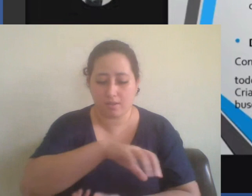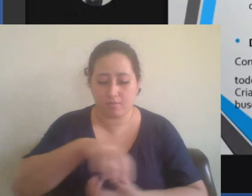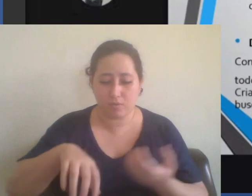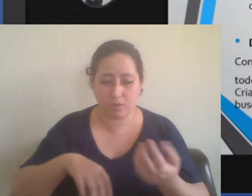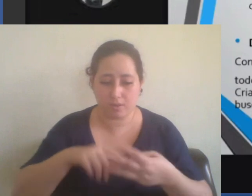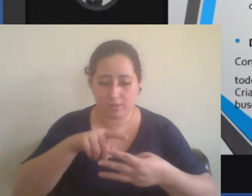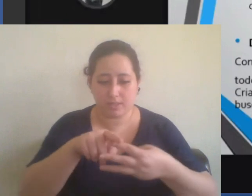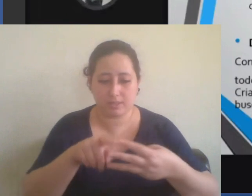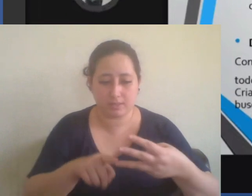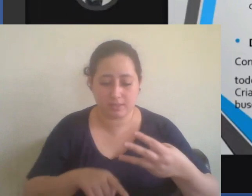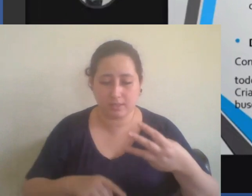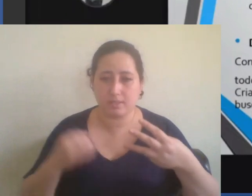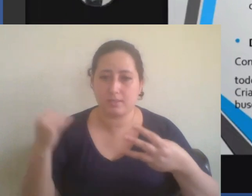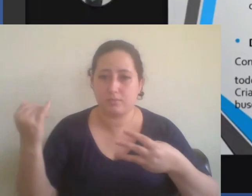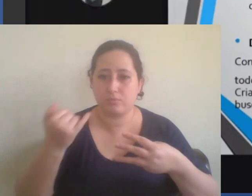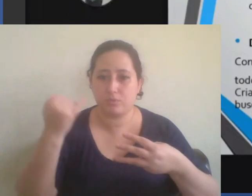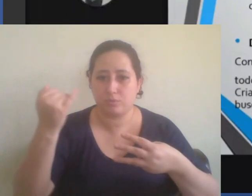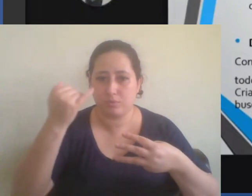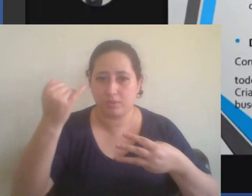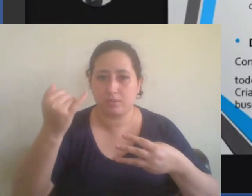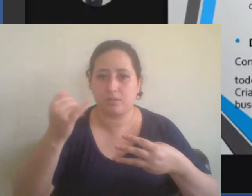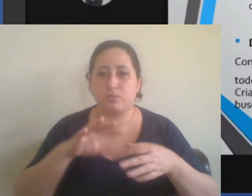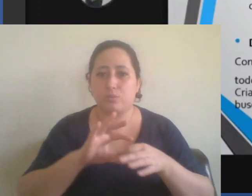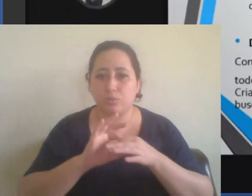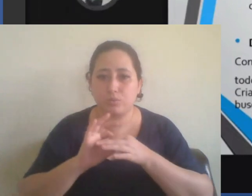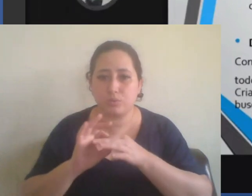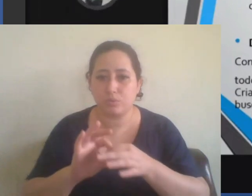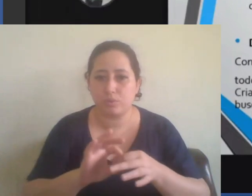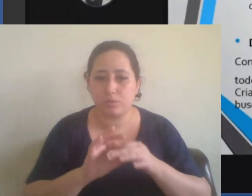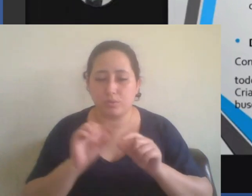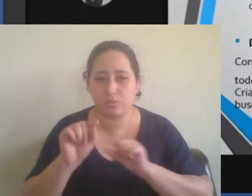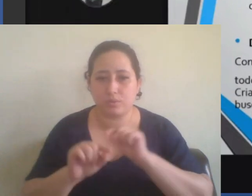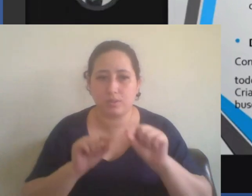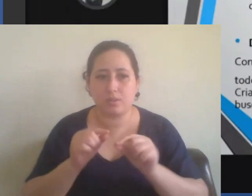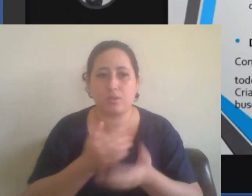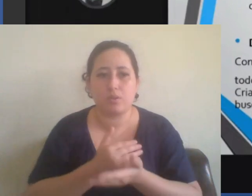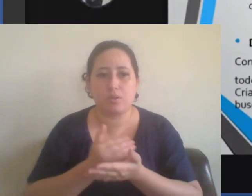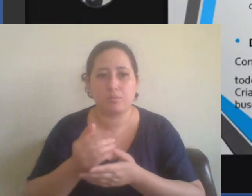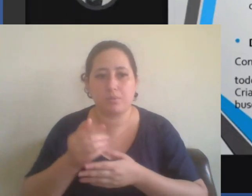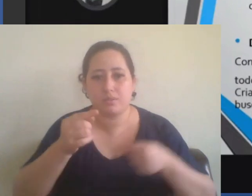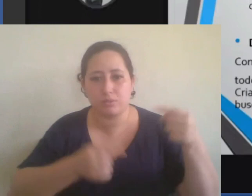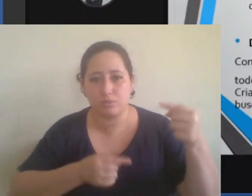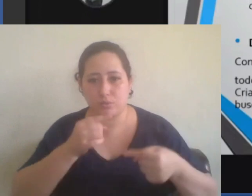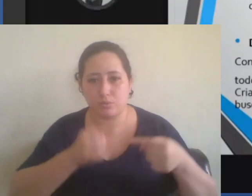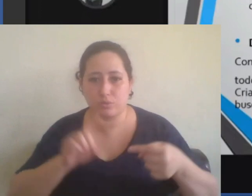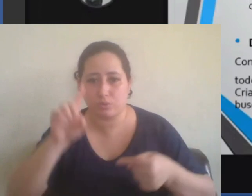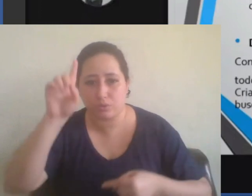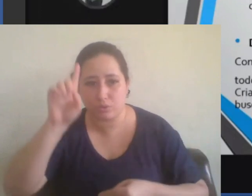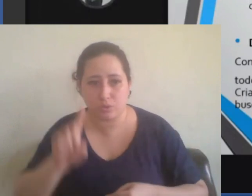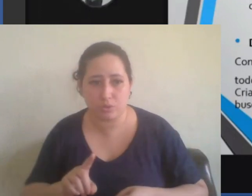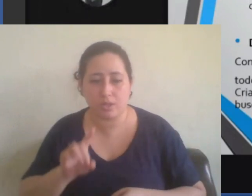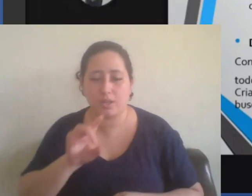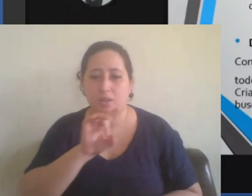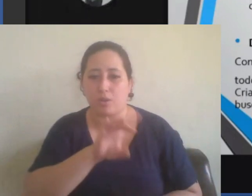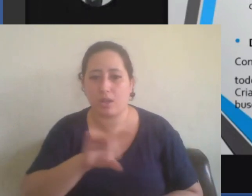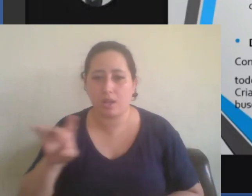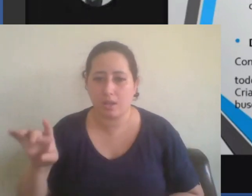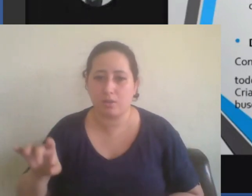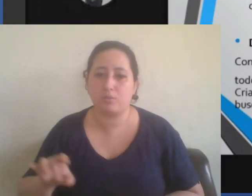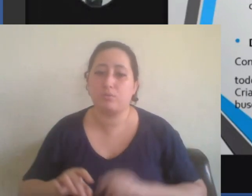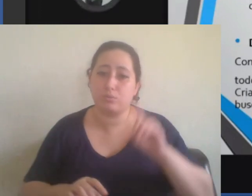que trouxeram em debate os direitos individuais, os direitos civis,